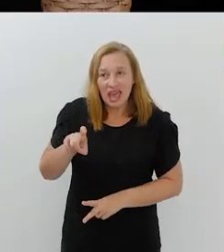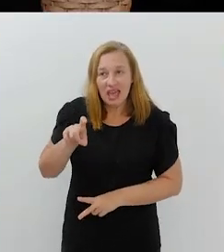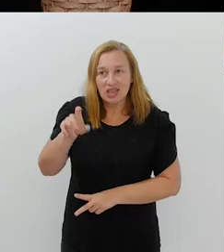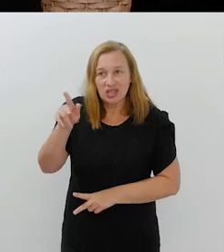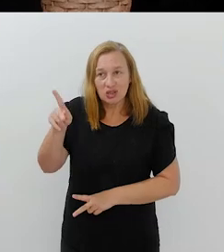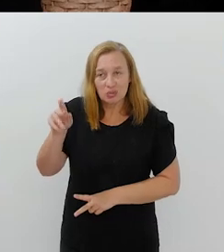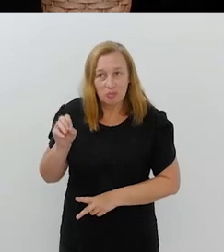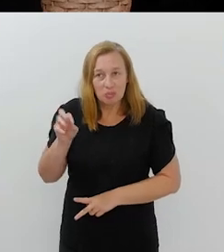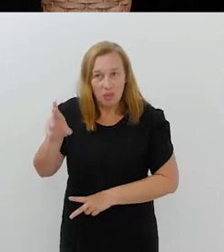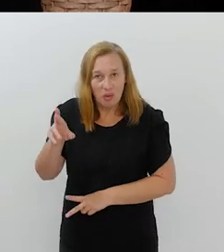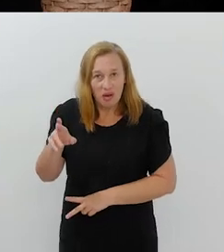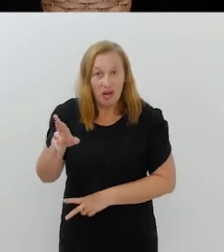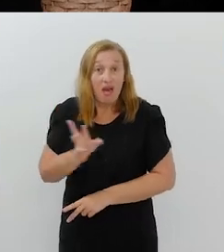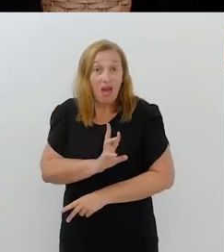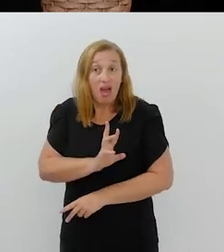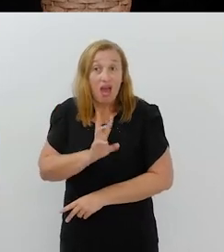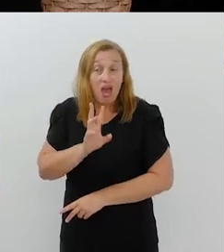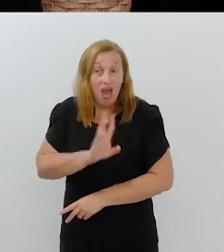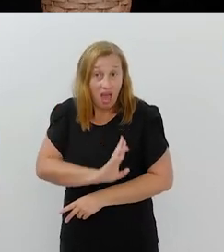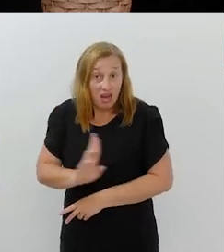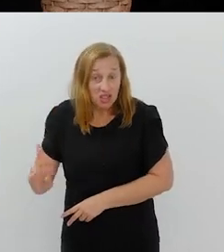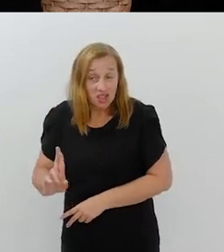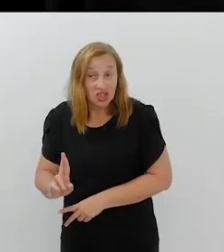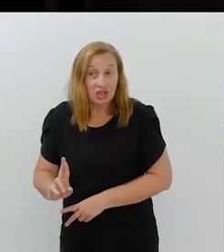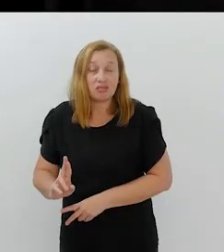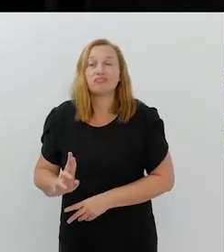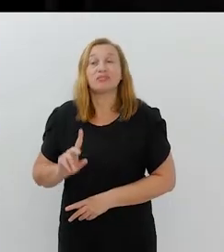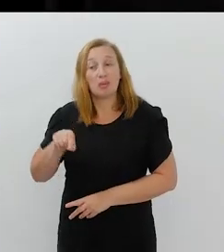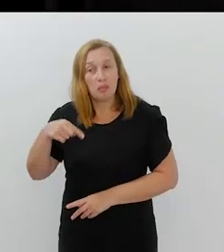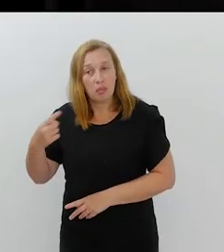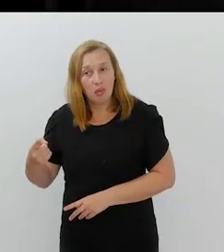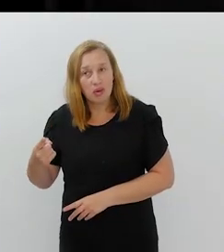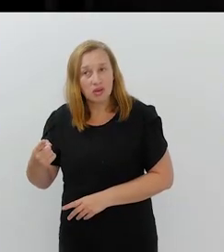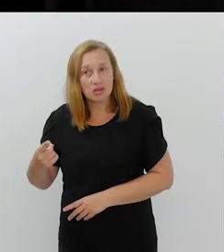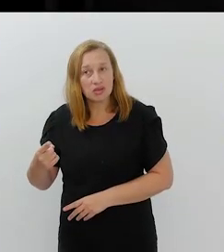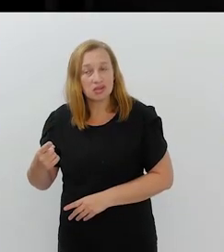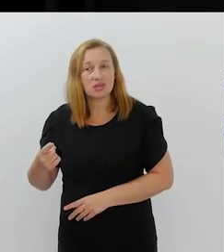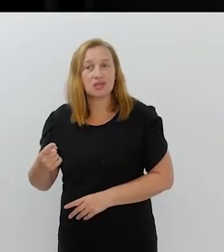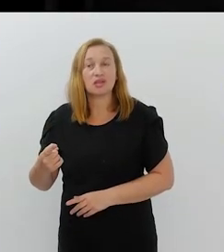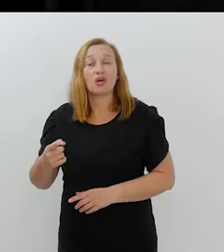Expo Religião, mas haverá tempo para que a gente fale.